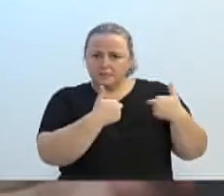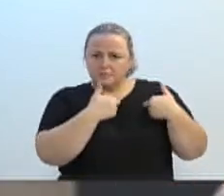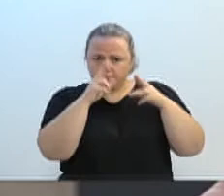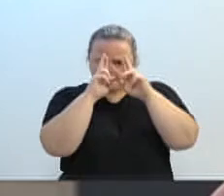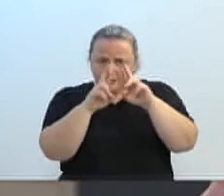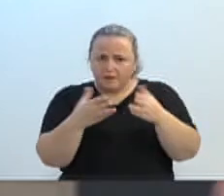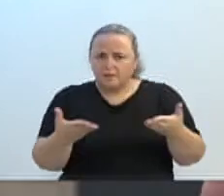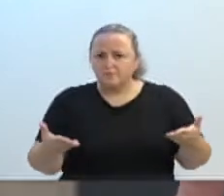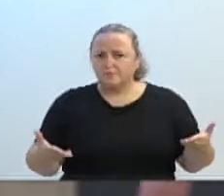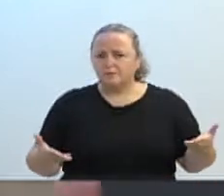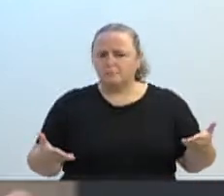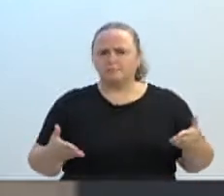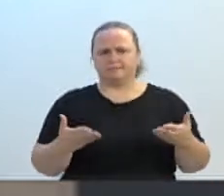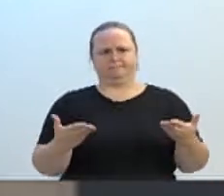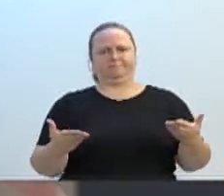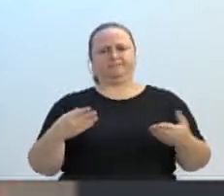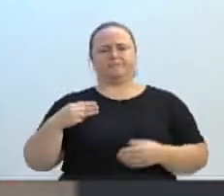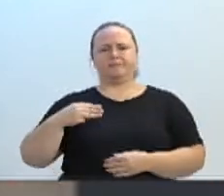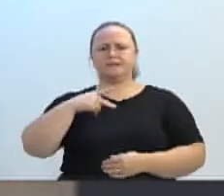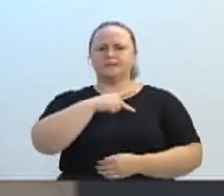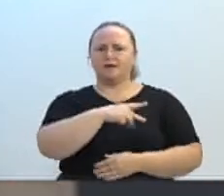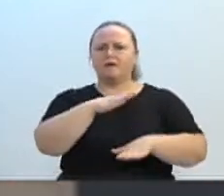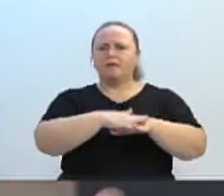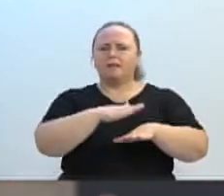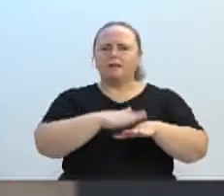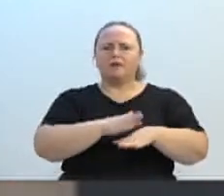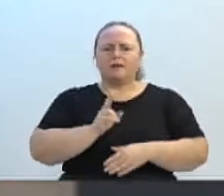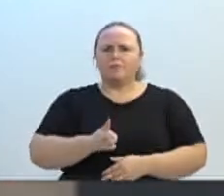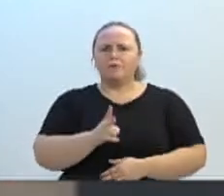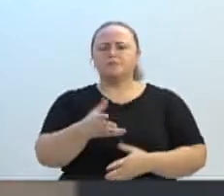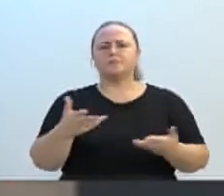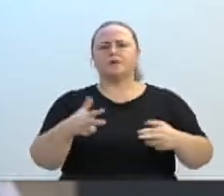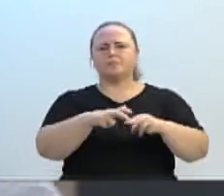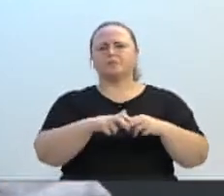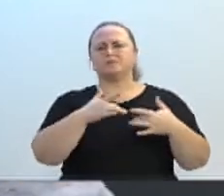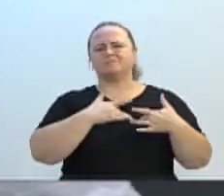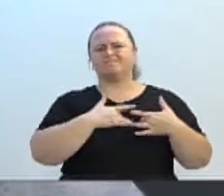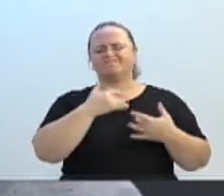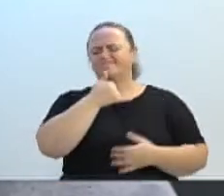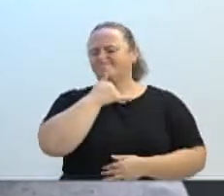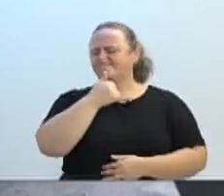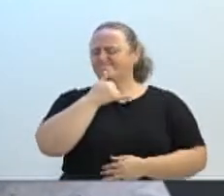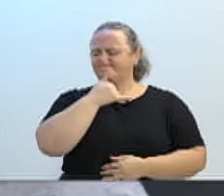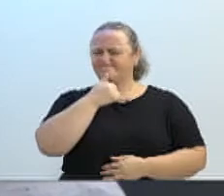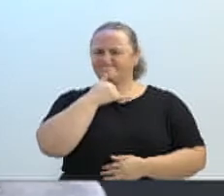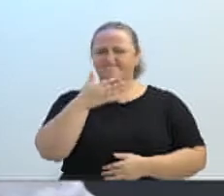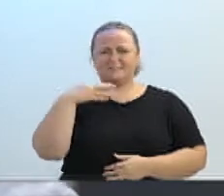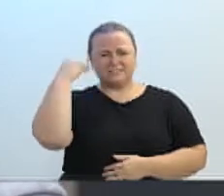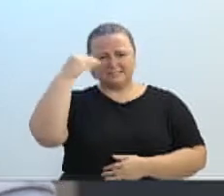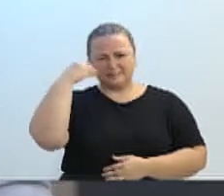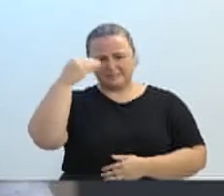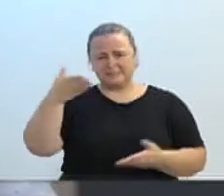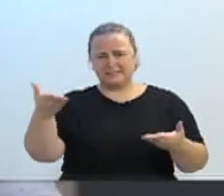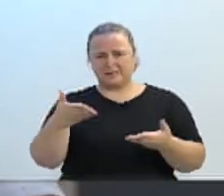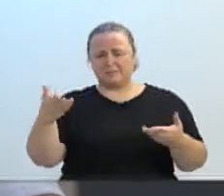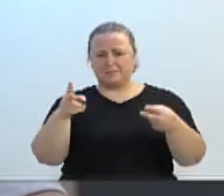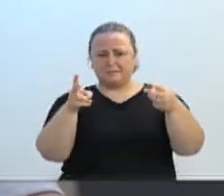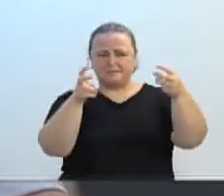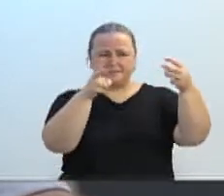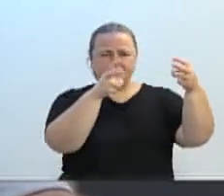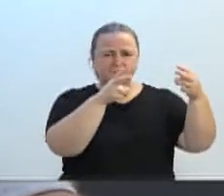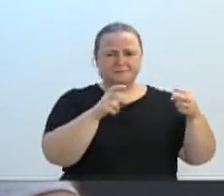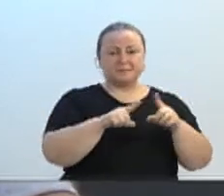trabalho e as suas ações para que as coisas aconteçam. Então, é lamentável estarmos vivenciando este cenário. E, de fato, me parece